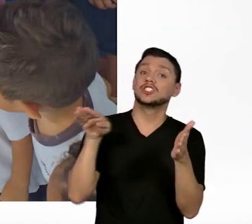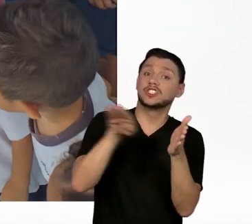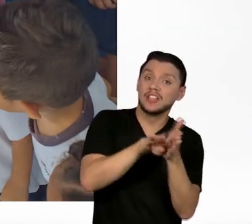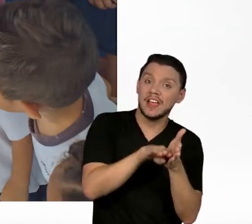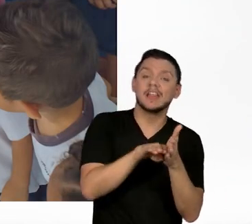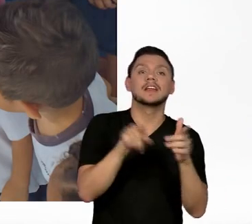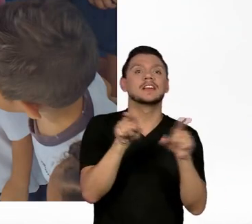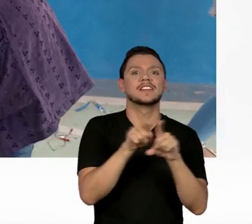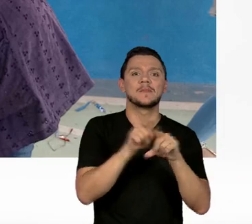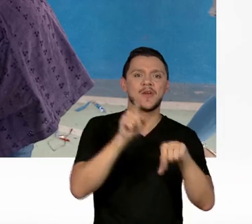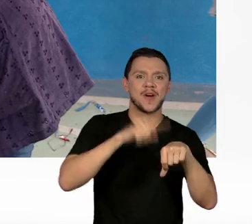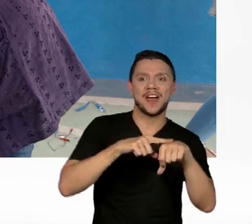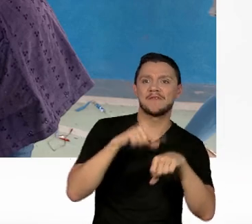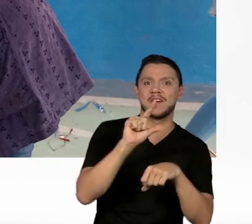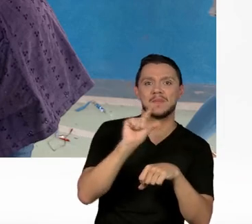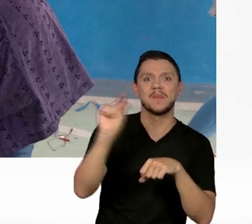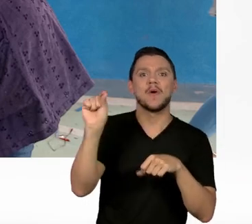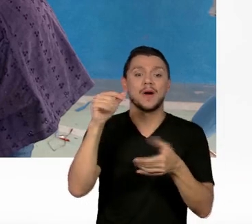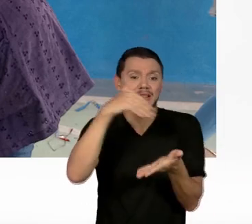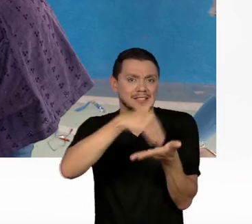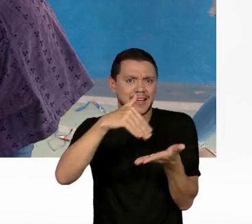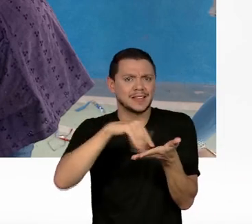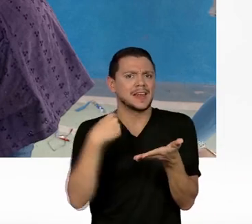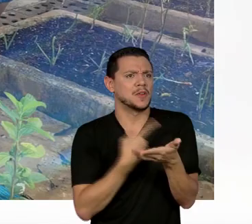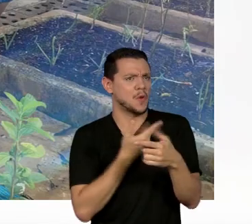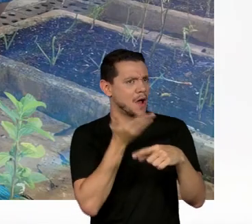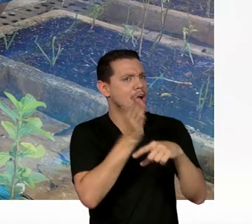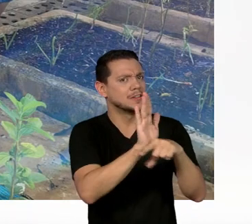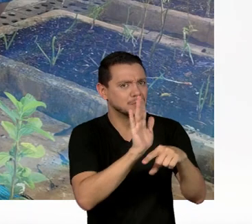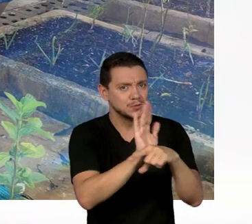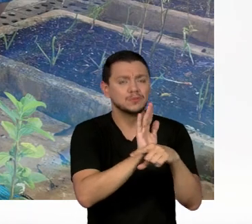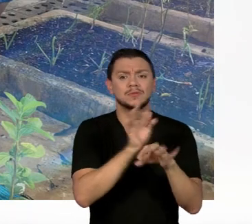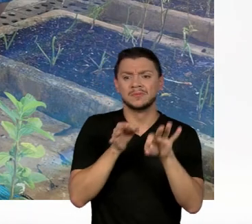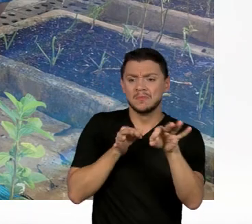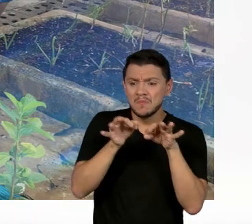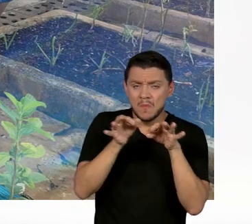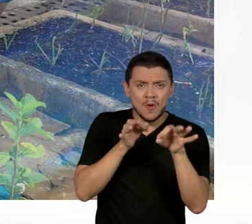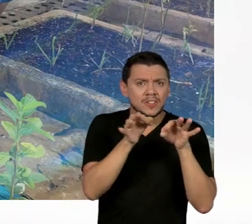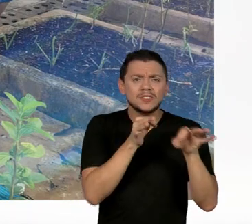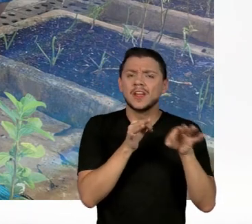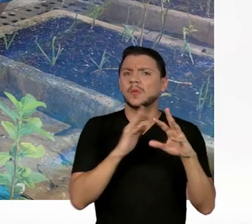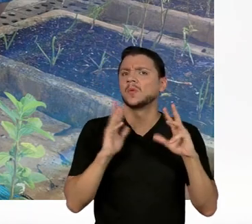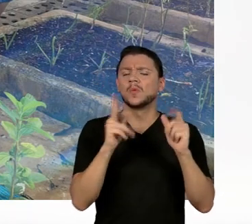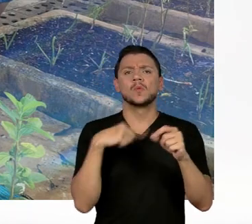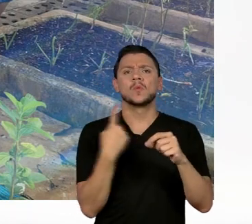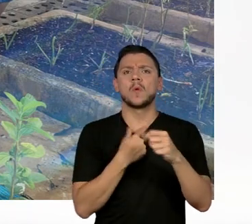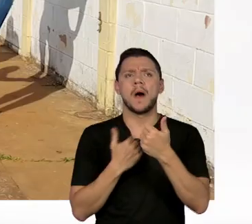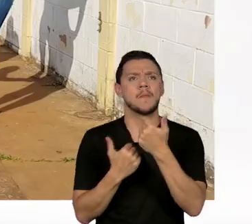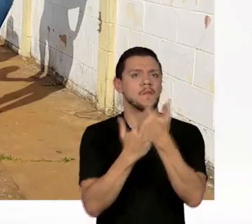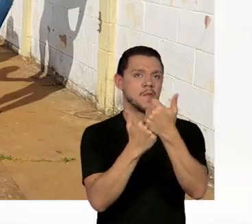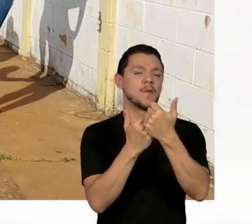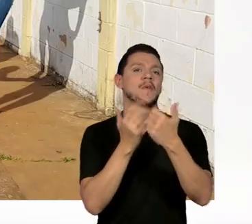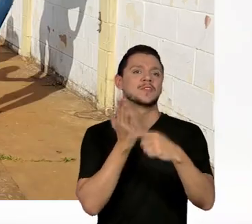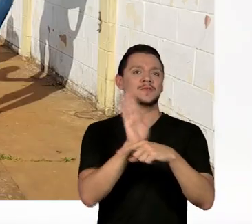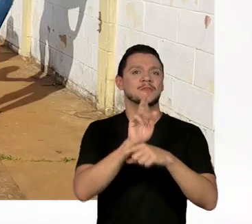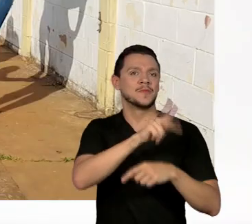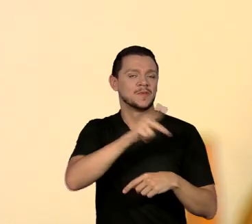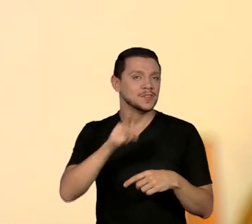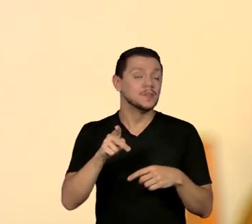na secretaria também. E aí também nos projetos. Todos os projetos, a gente apoia os professores. A atividade na área